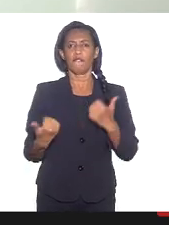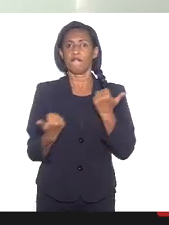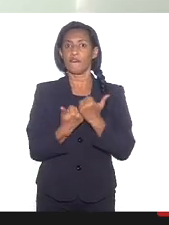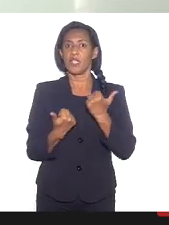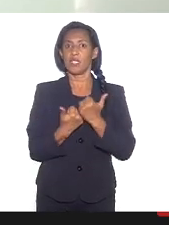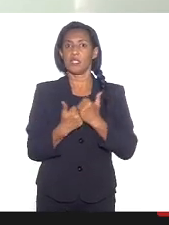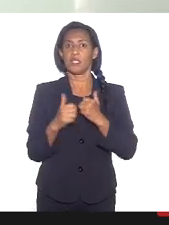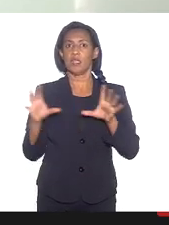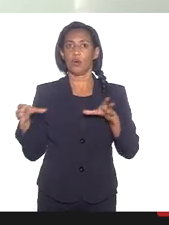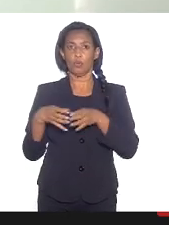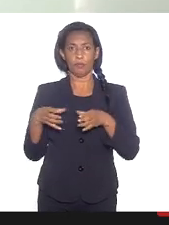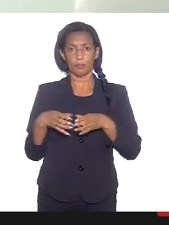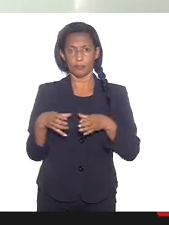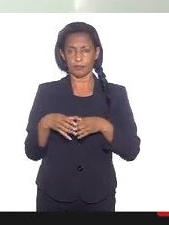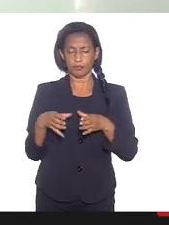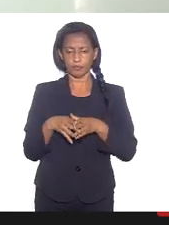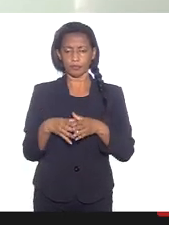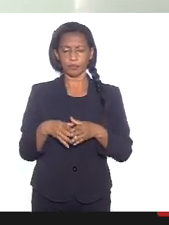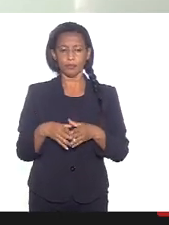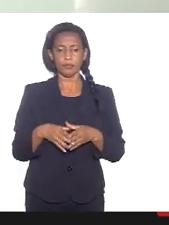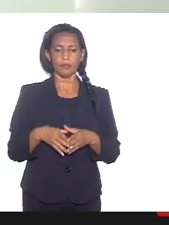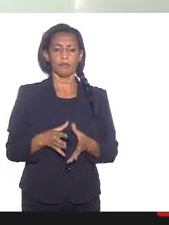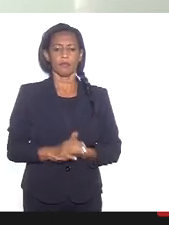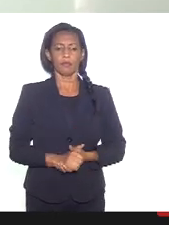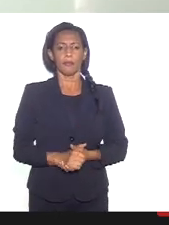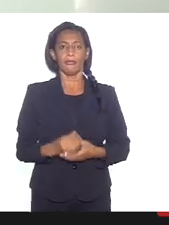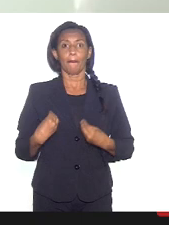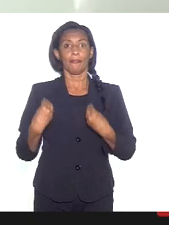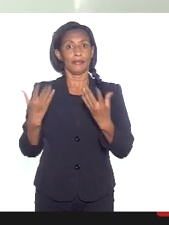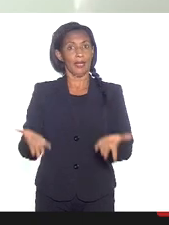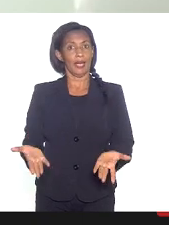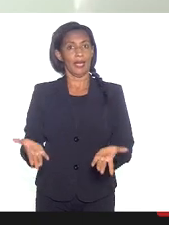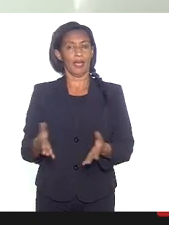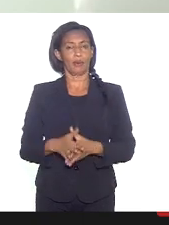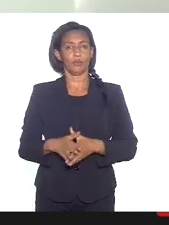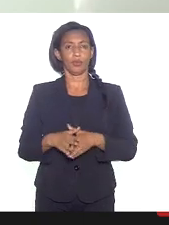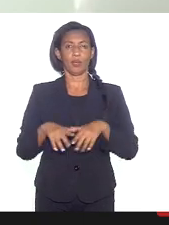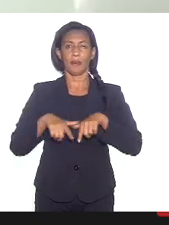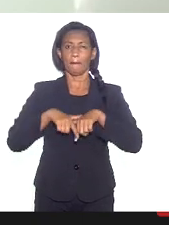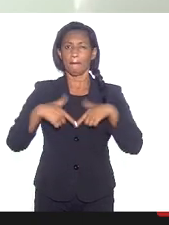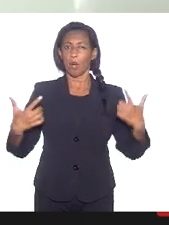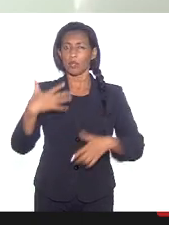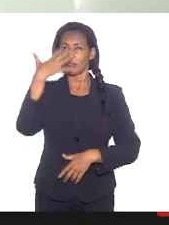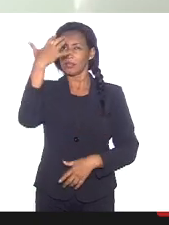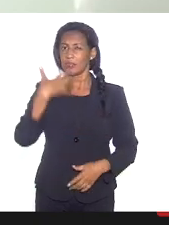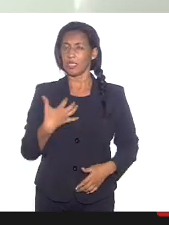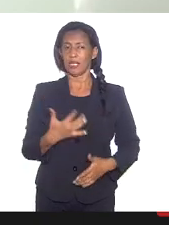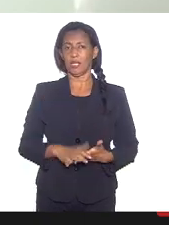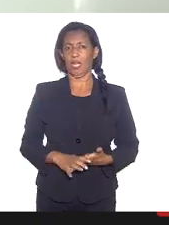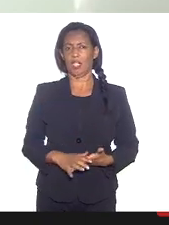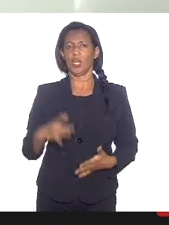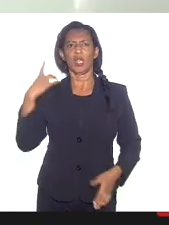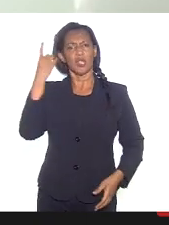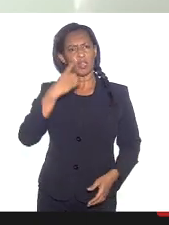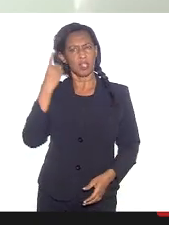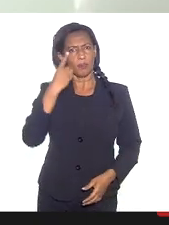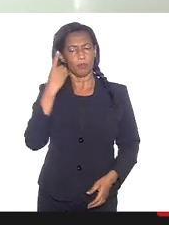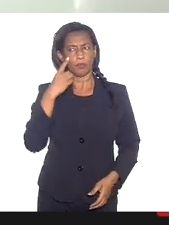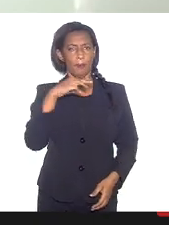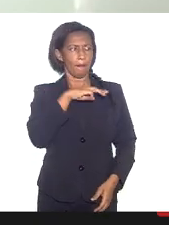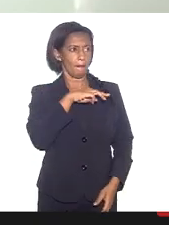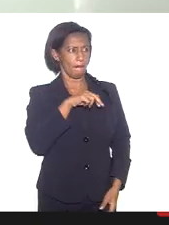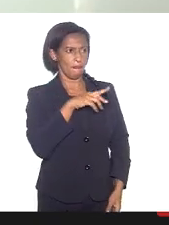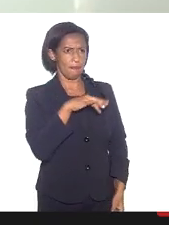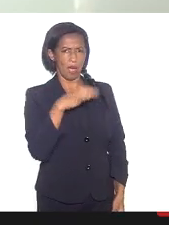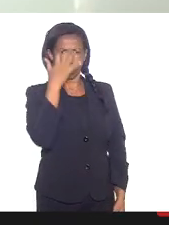-presidente nessa comissão para darmos a maior seriedade. A deputada Marta Rocha enquanto presidente muito